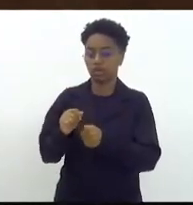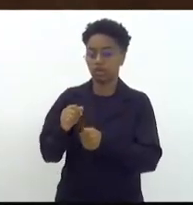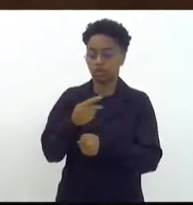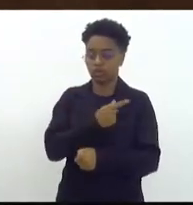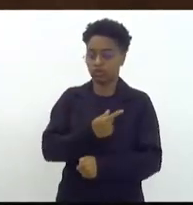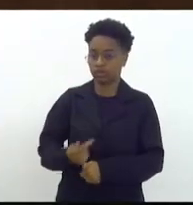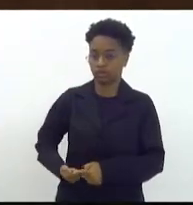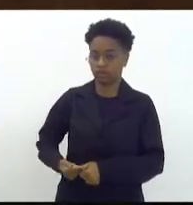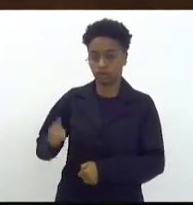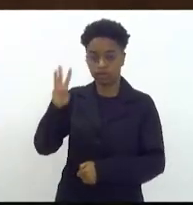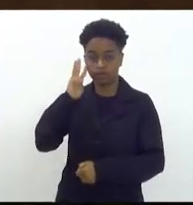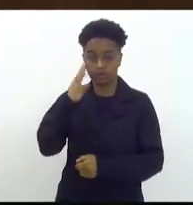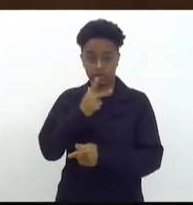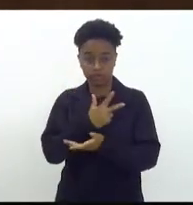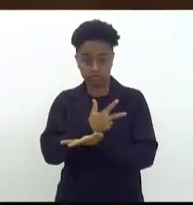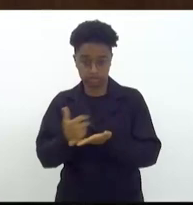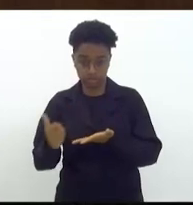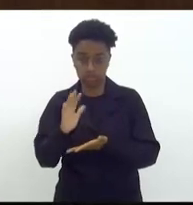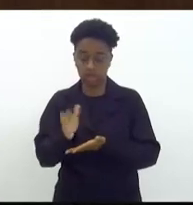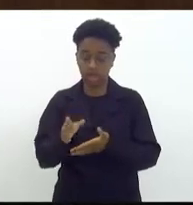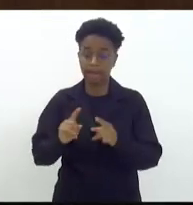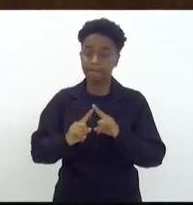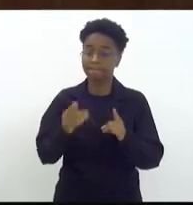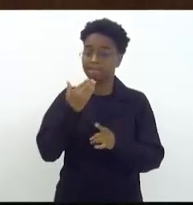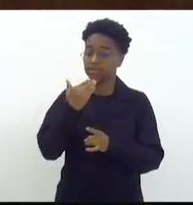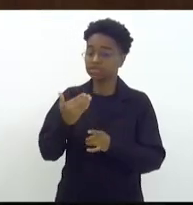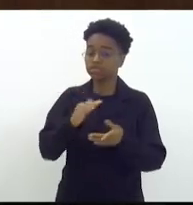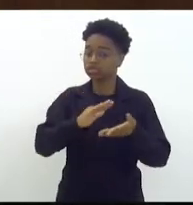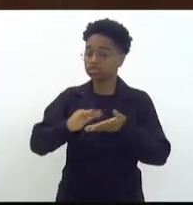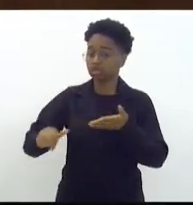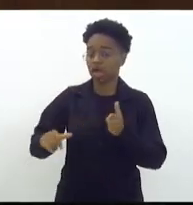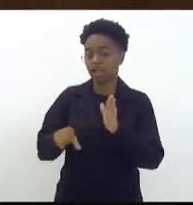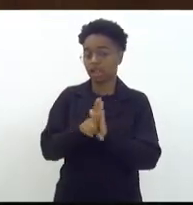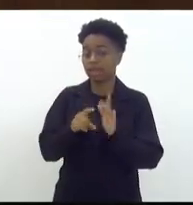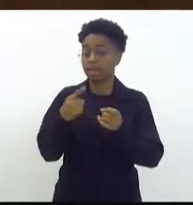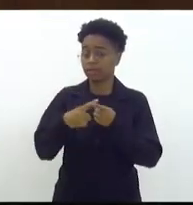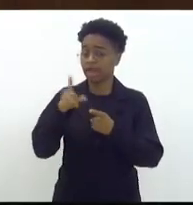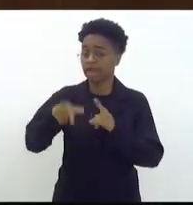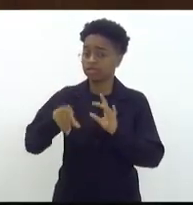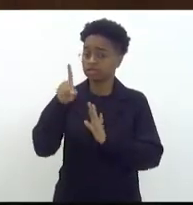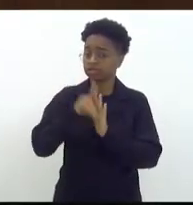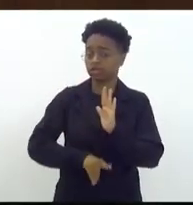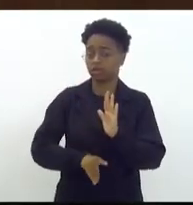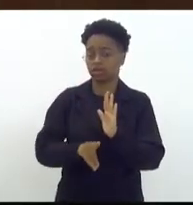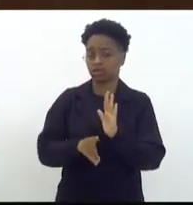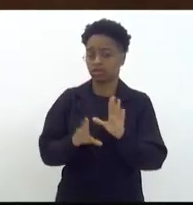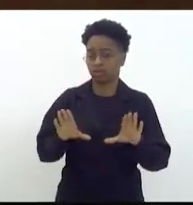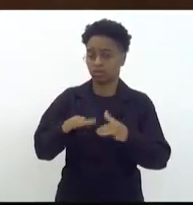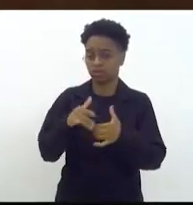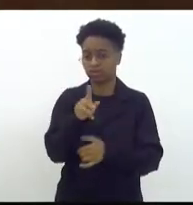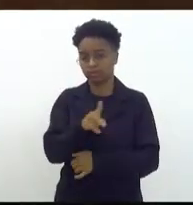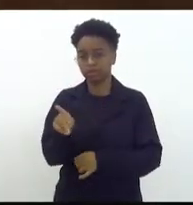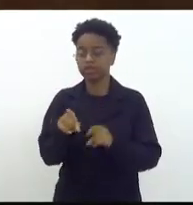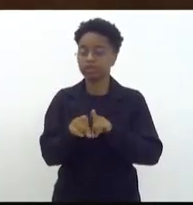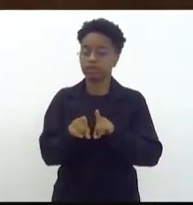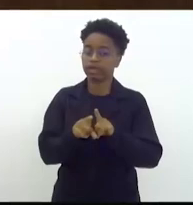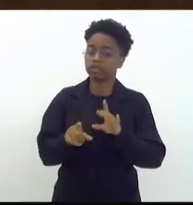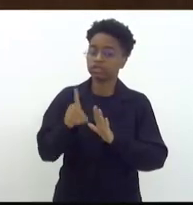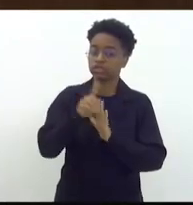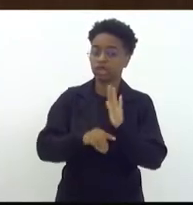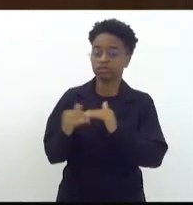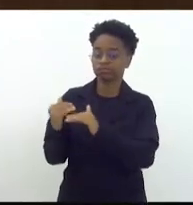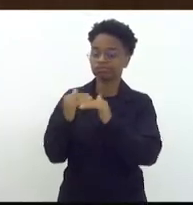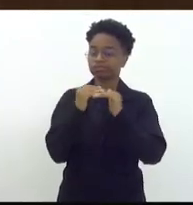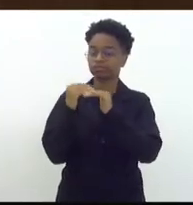entrar na justiça e pedir a suspensão dessa lei. Essa lei é um direito, inclusive um direito à isonomia